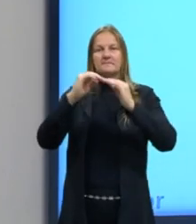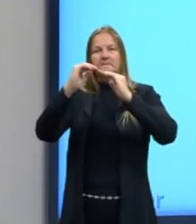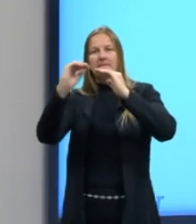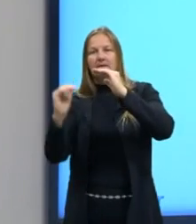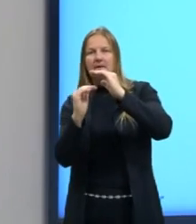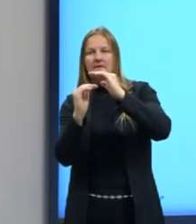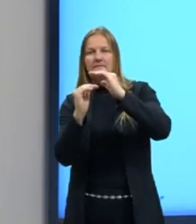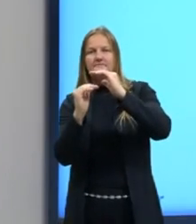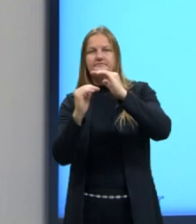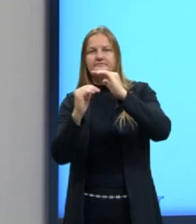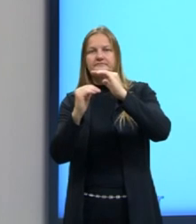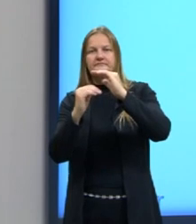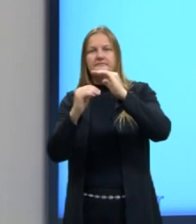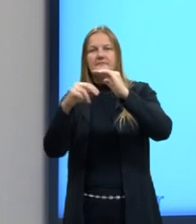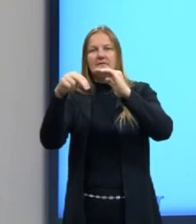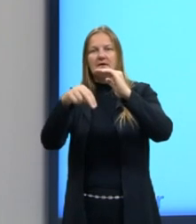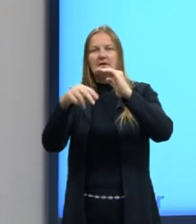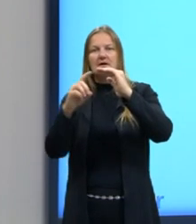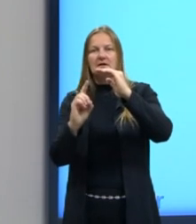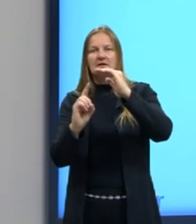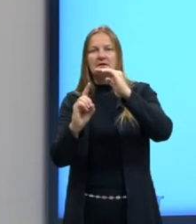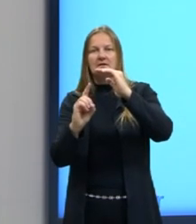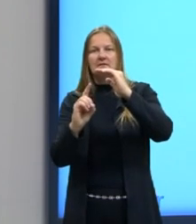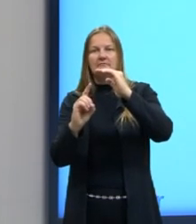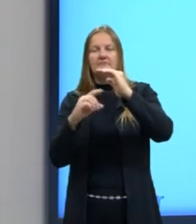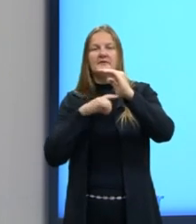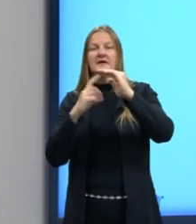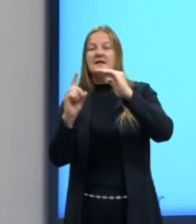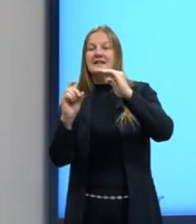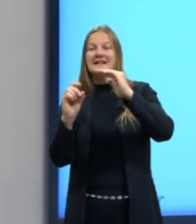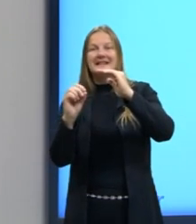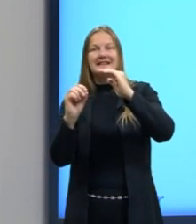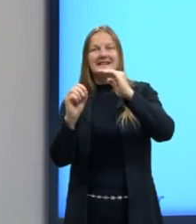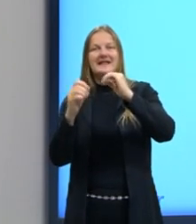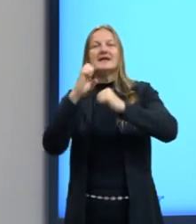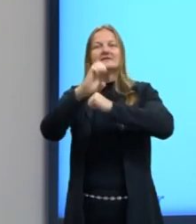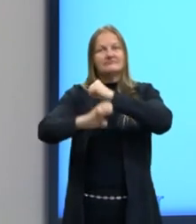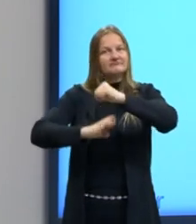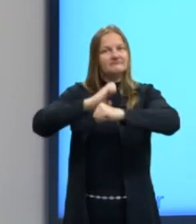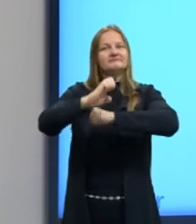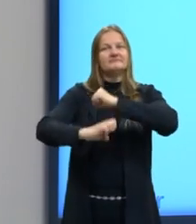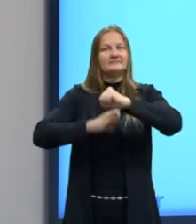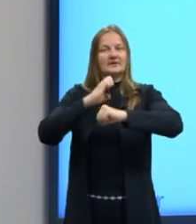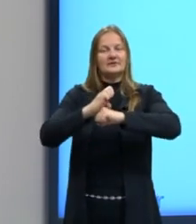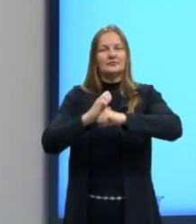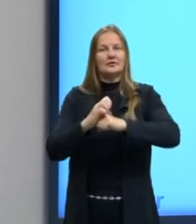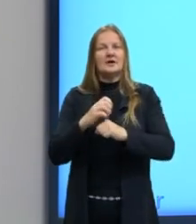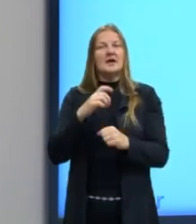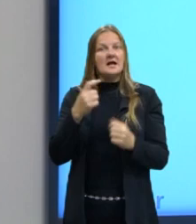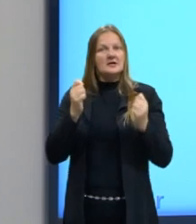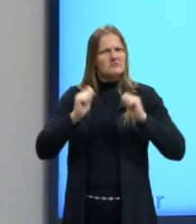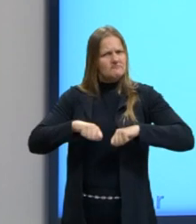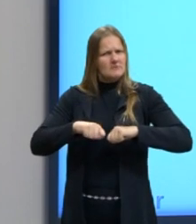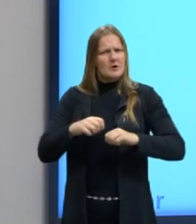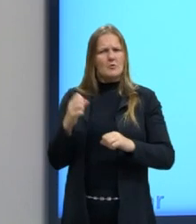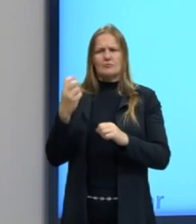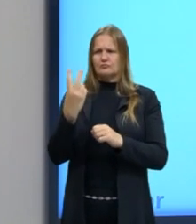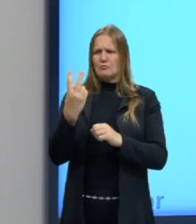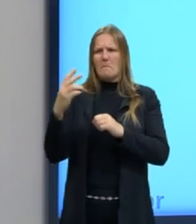desocupado. O subnível D tem capacidade de 10 elétrons, então eles conseguem comportar mais elétrons.